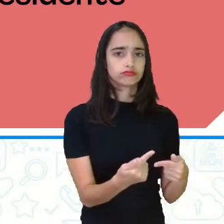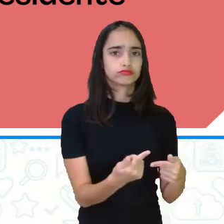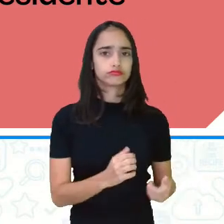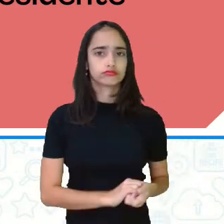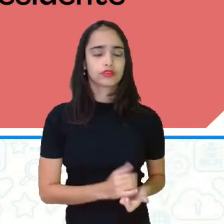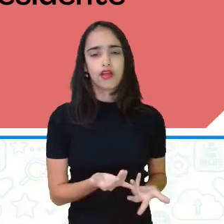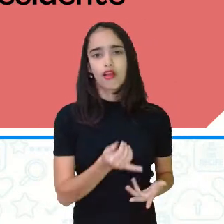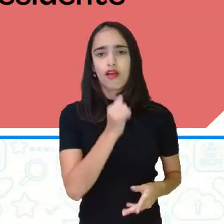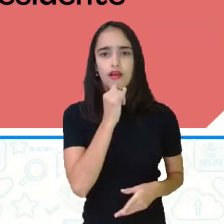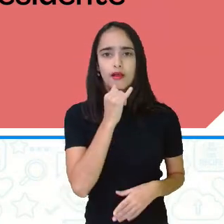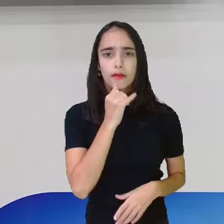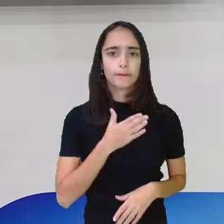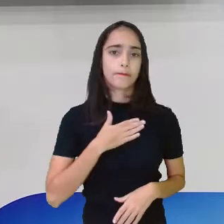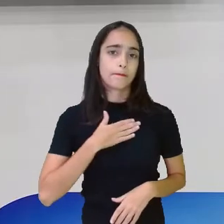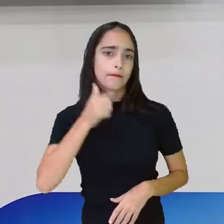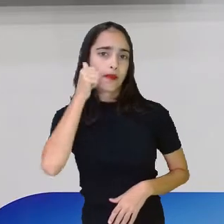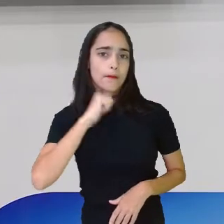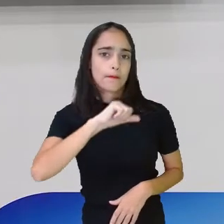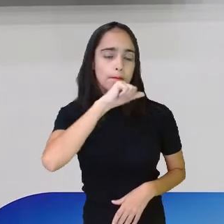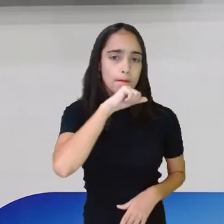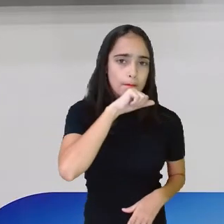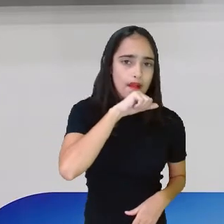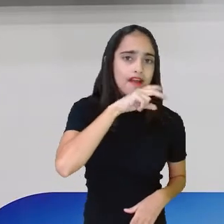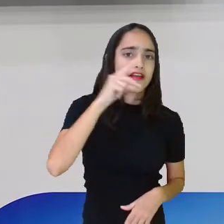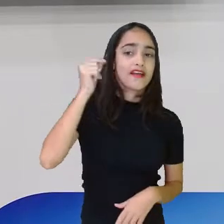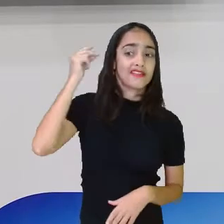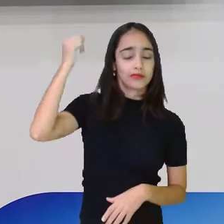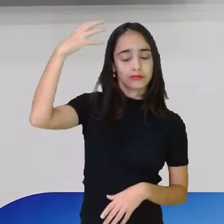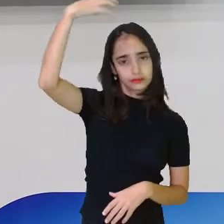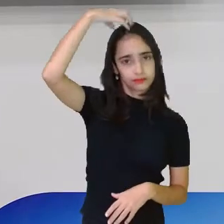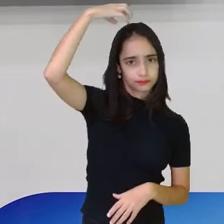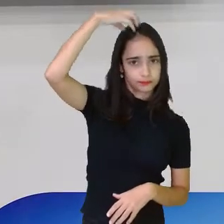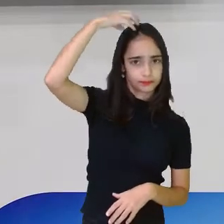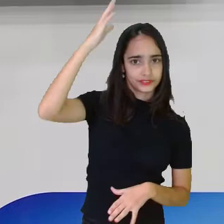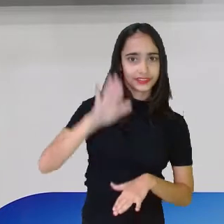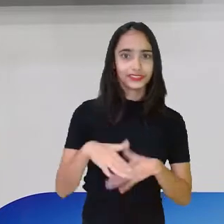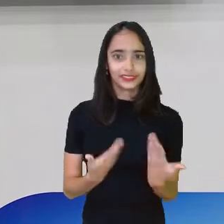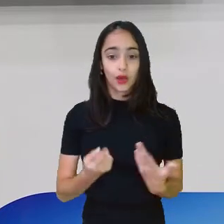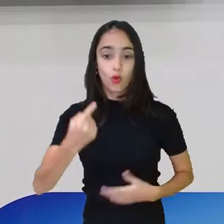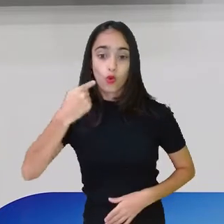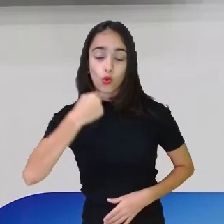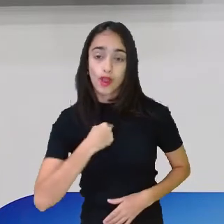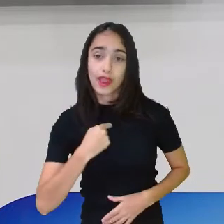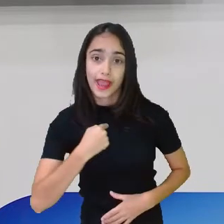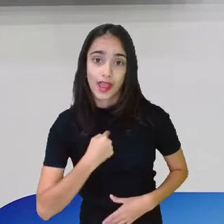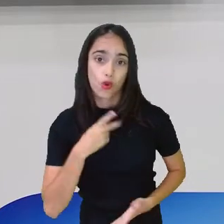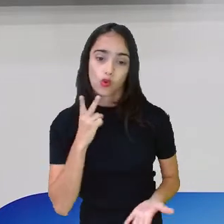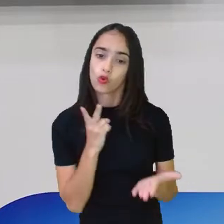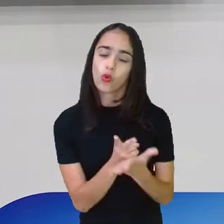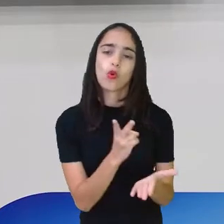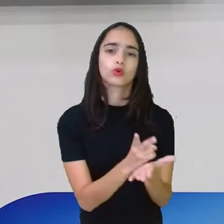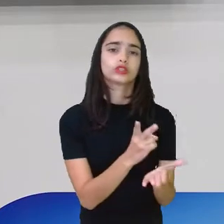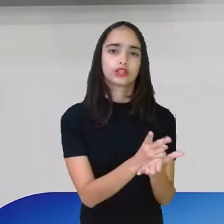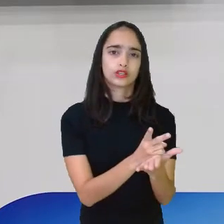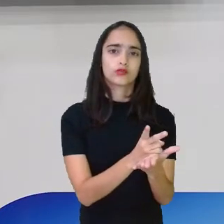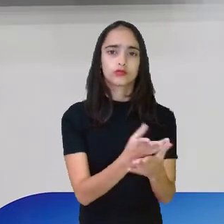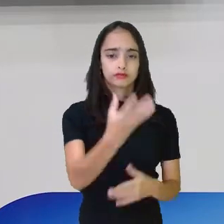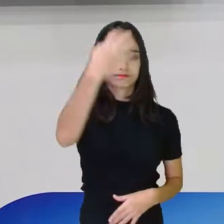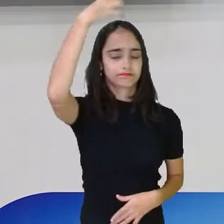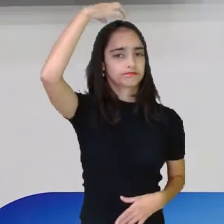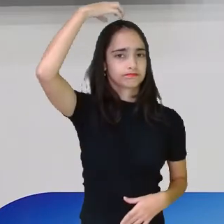mãe era a imperatriz e meu pai era o imperador. Então, eu estou herdando esse título. É